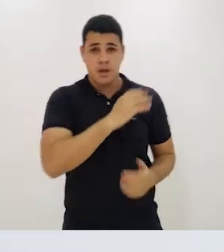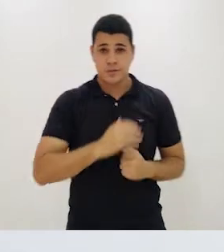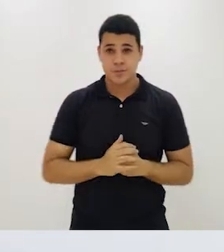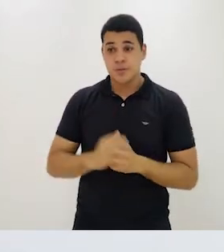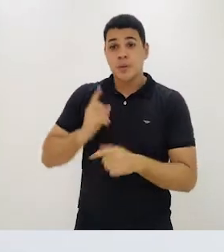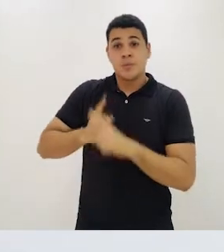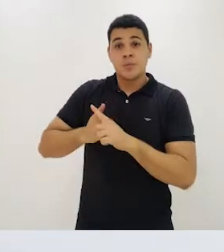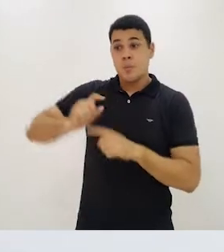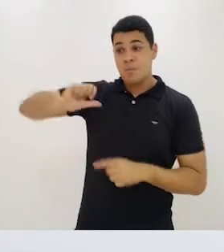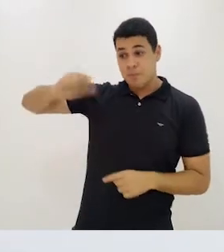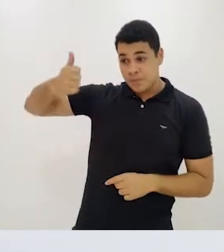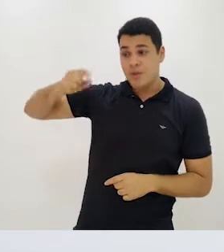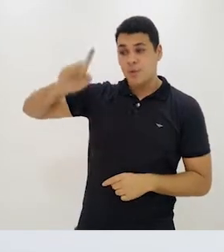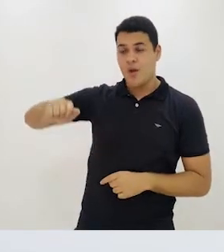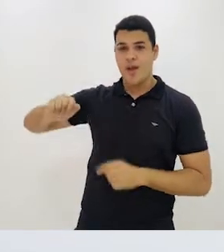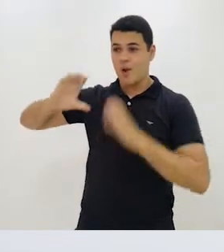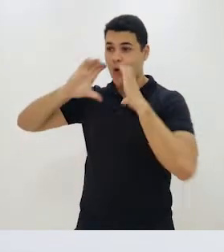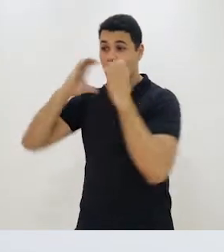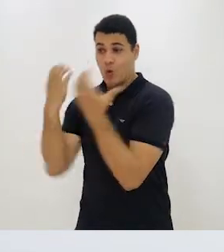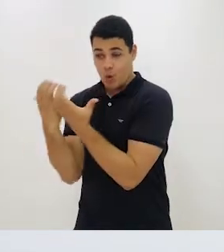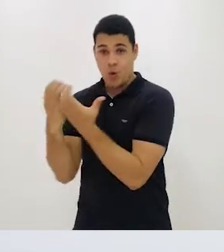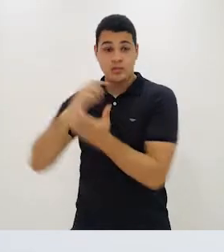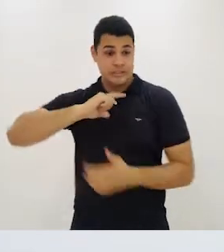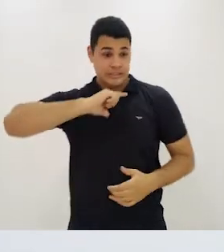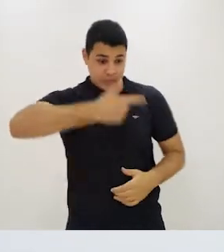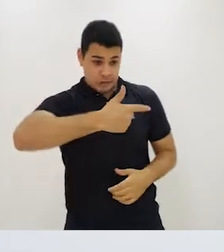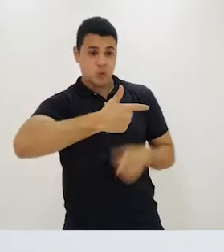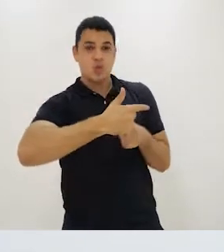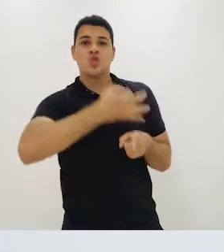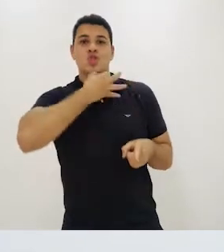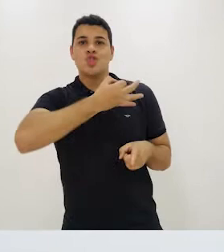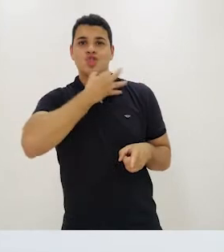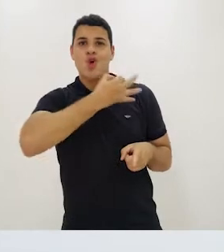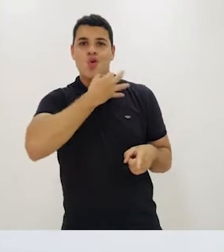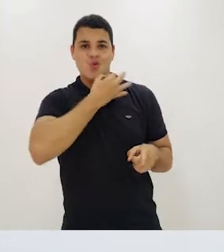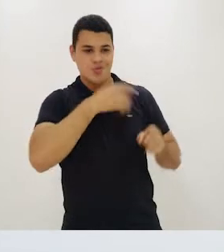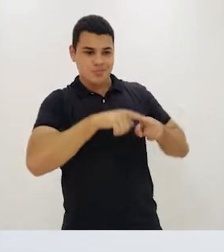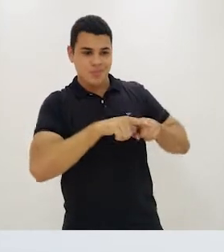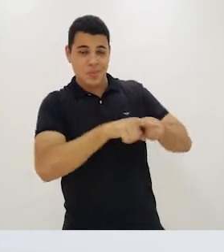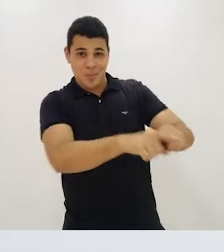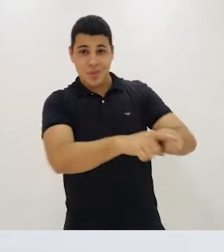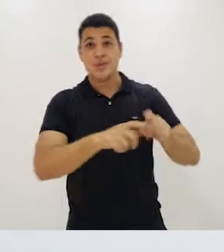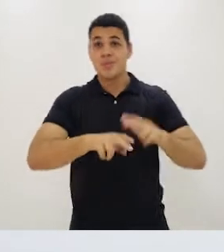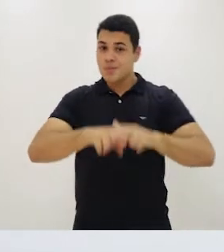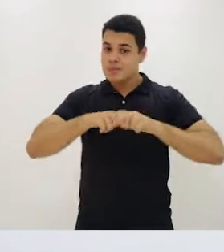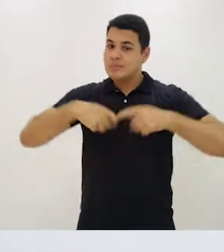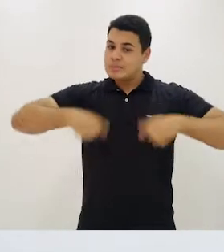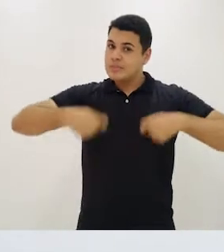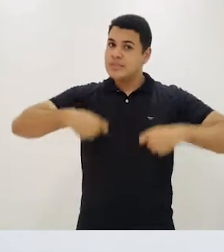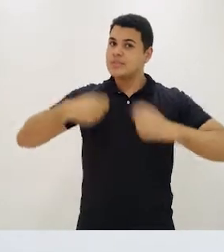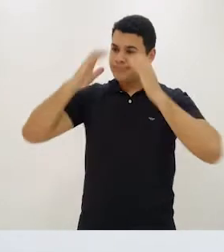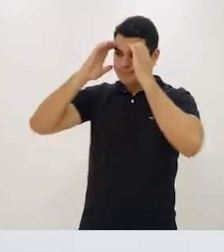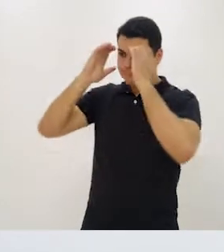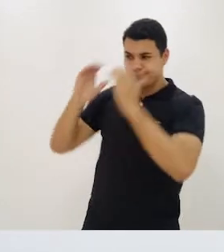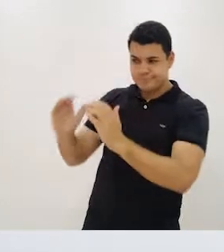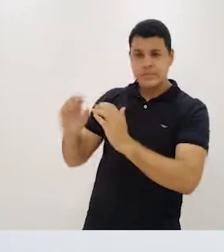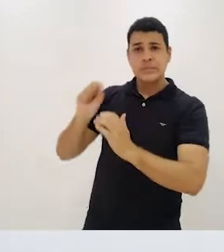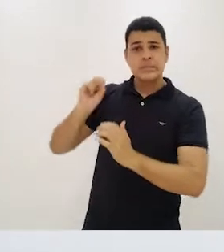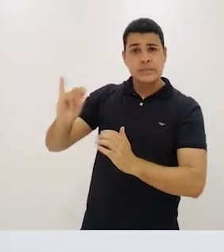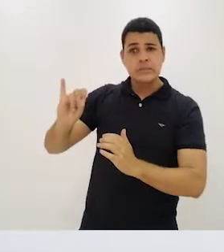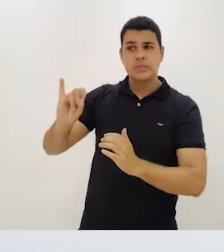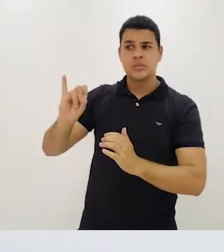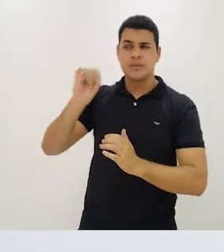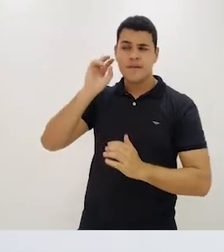coro, em segundo plano é o acompanhamento. Então, a gente tem que estar bem ciente,